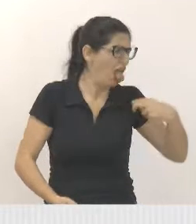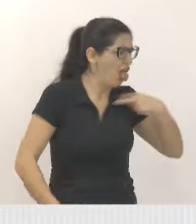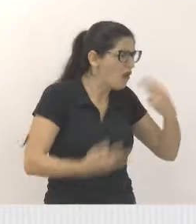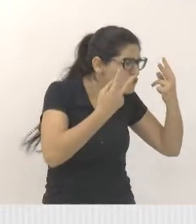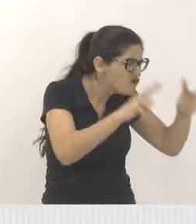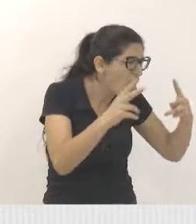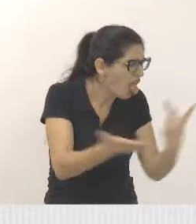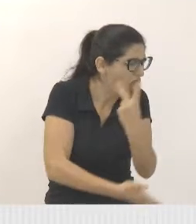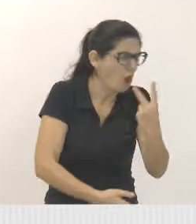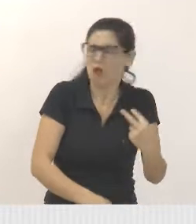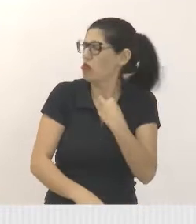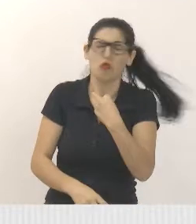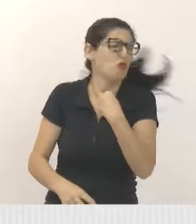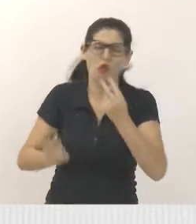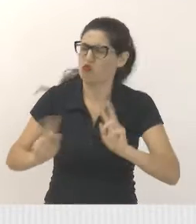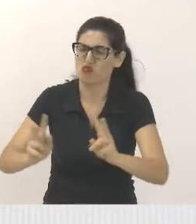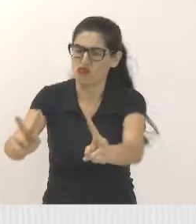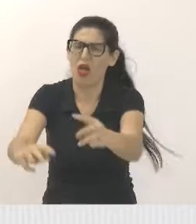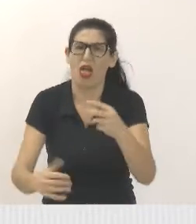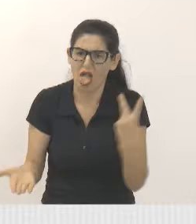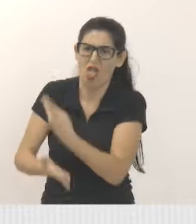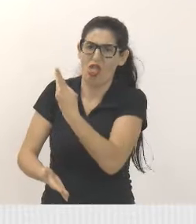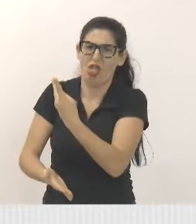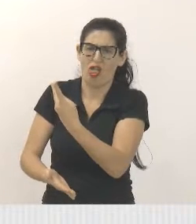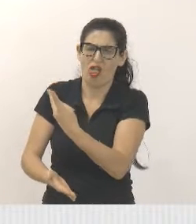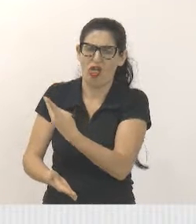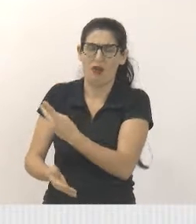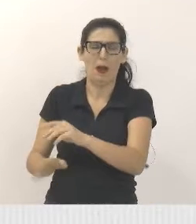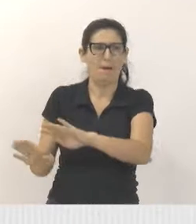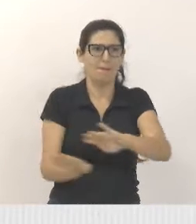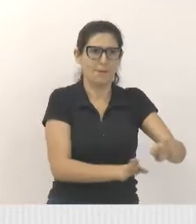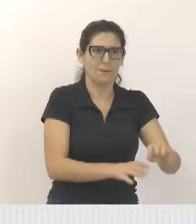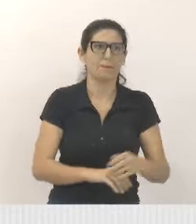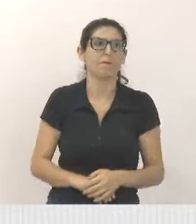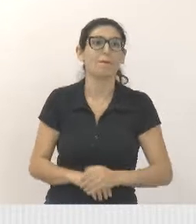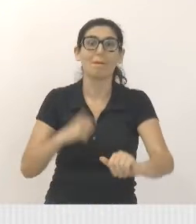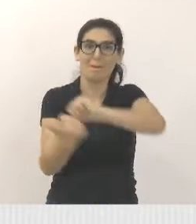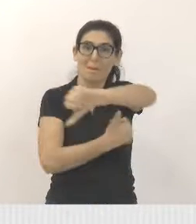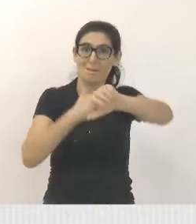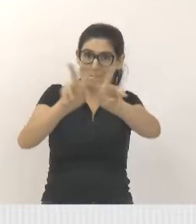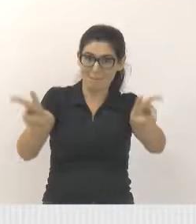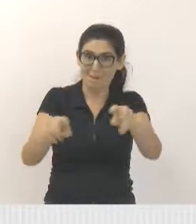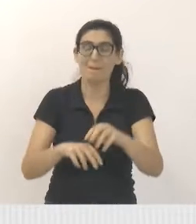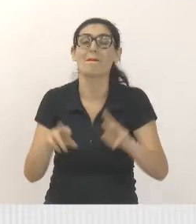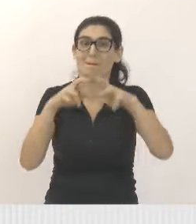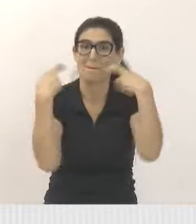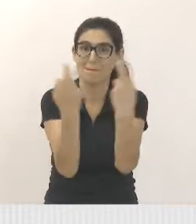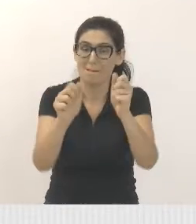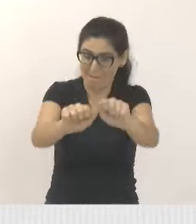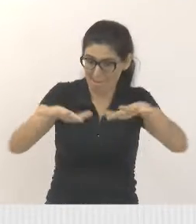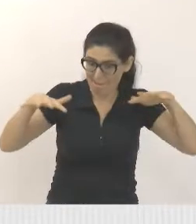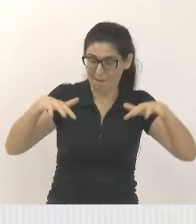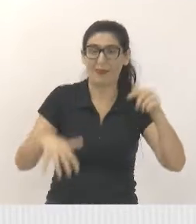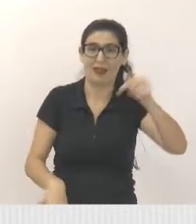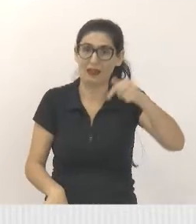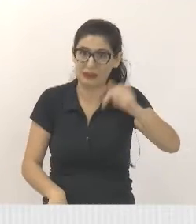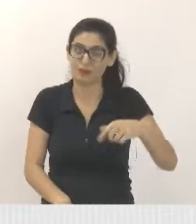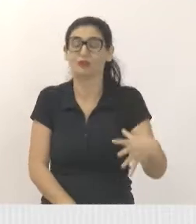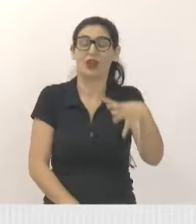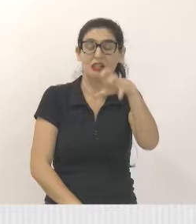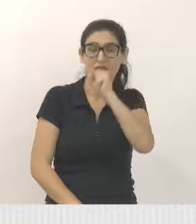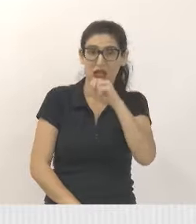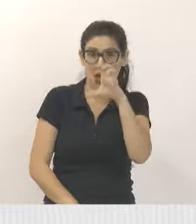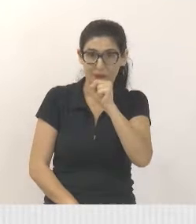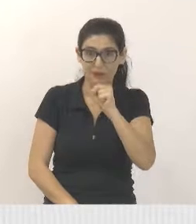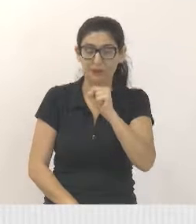e também salientar, aí mudando um pouquinho de tema, sobre a última audiência que teve aqui no final de semana, no